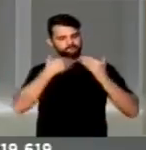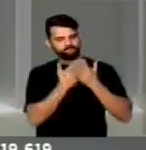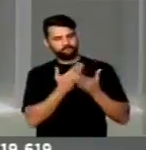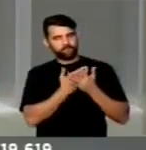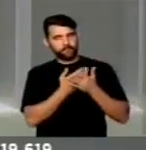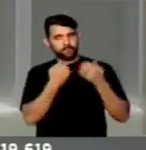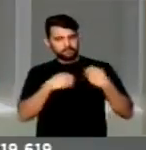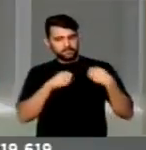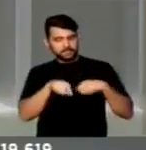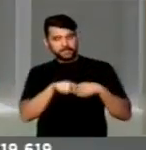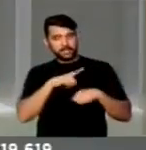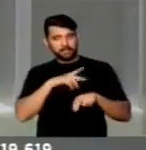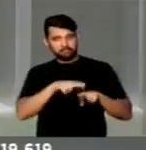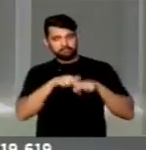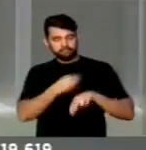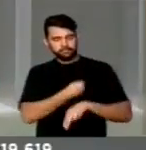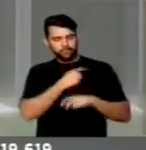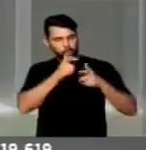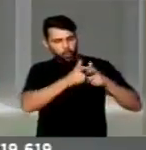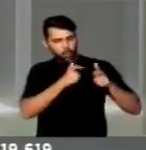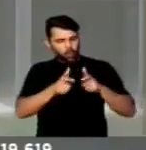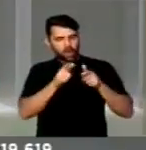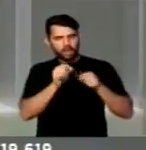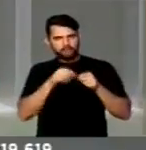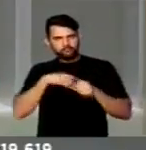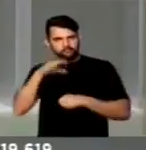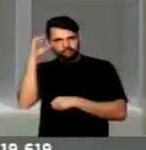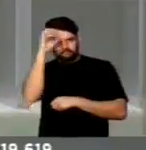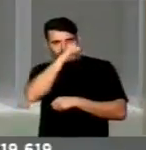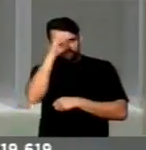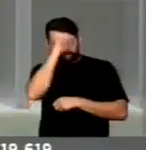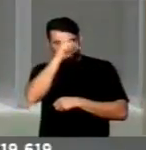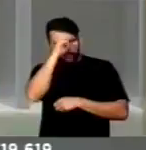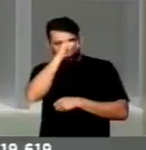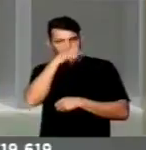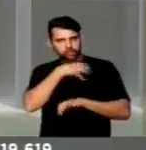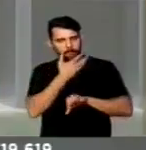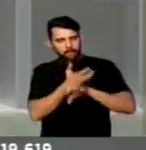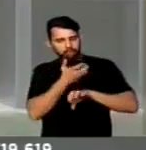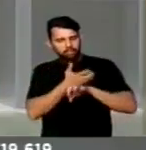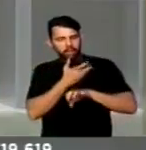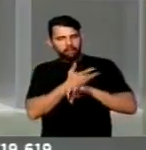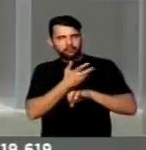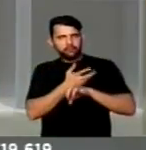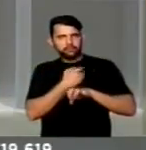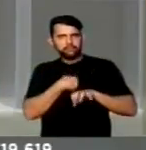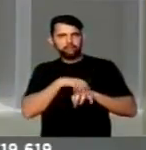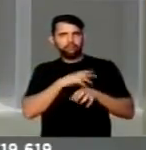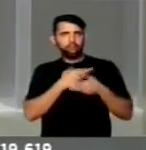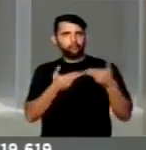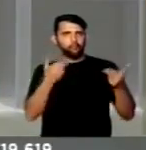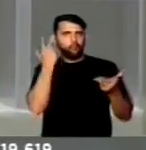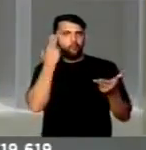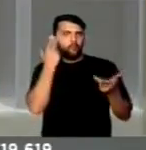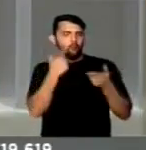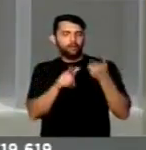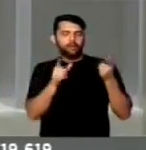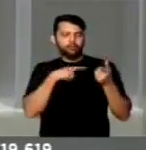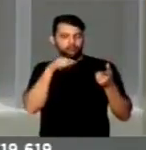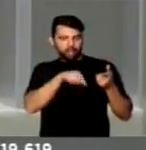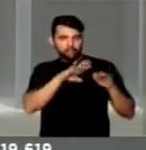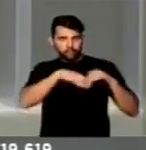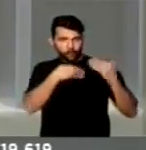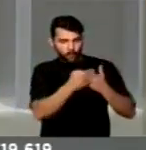deva ser apenas um local de aprendizagem de disciplinas tradicionais do currículo. Ela